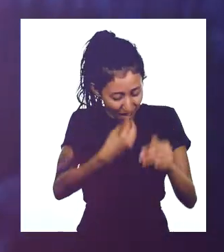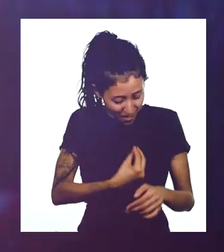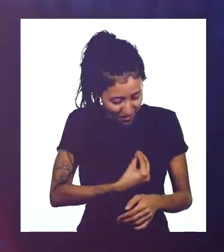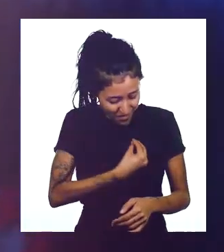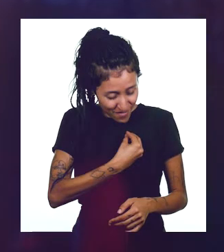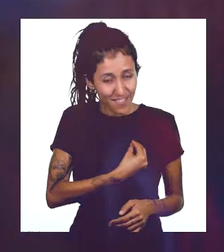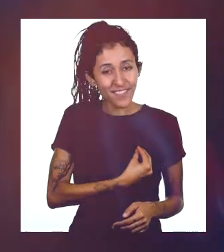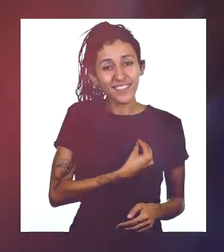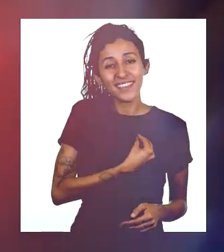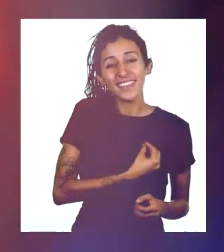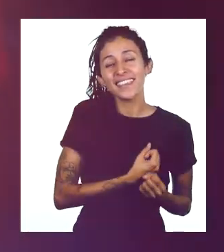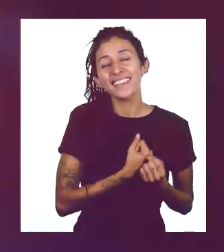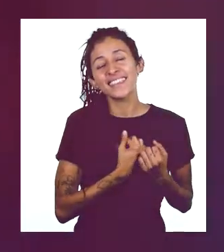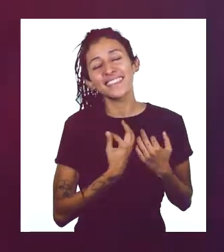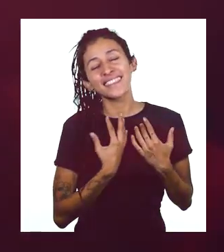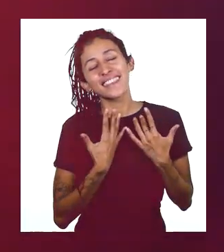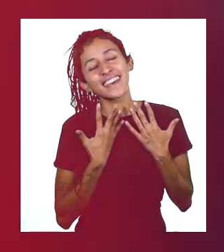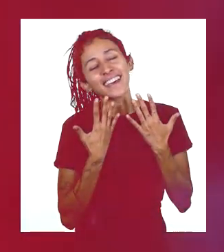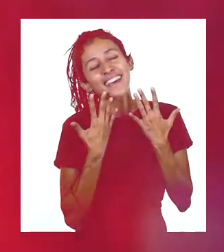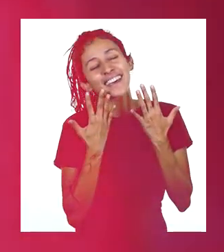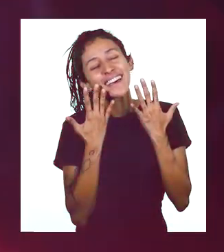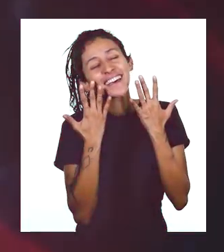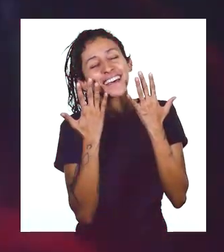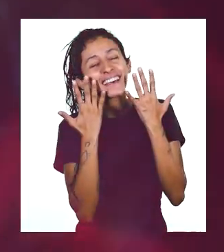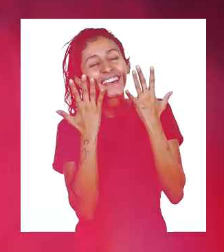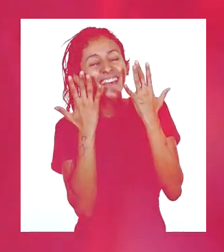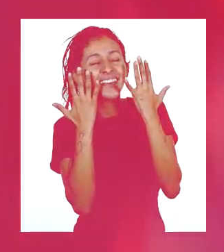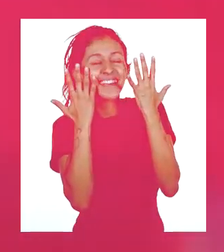É o que me faz viver